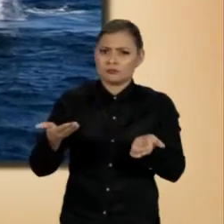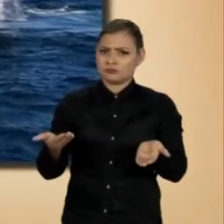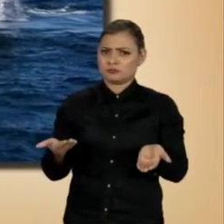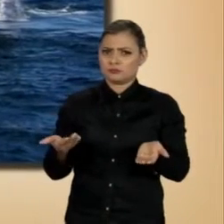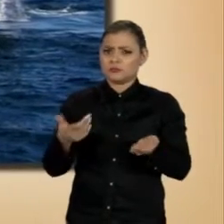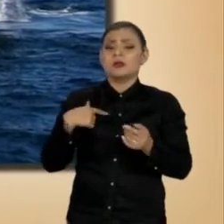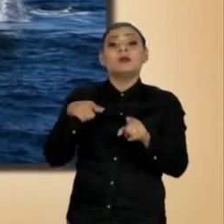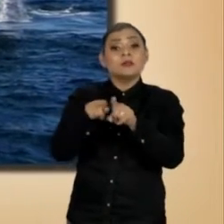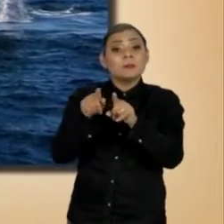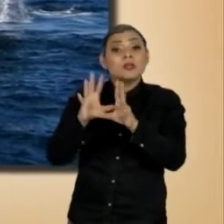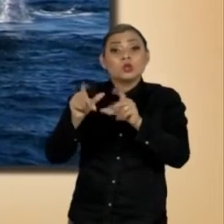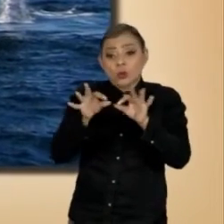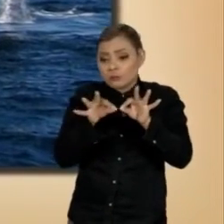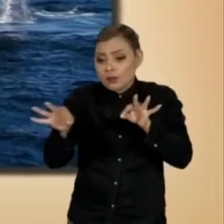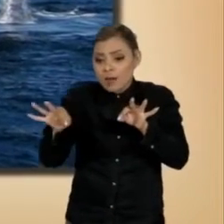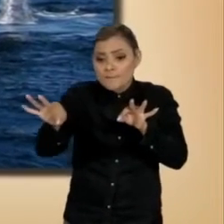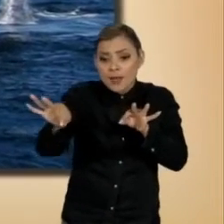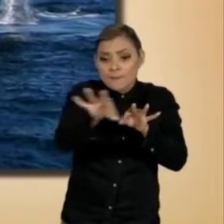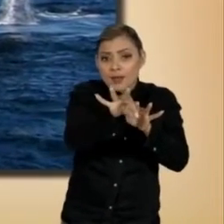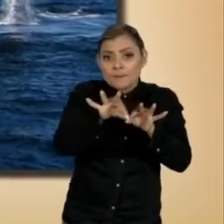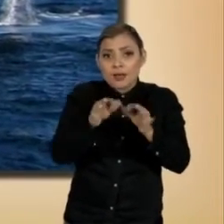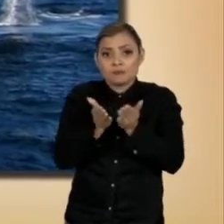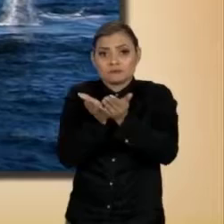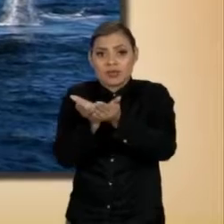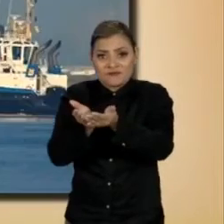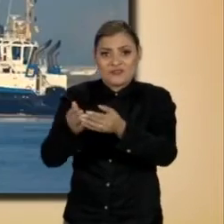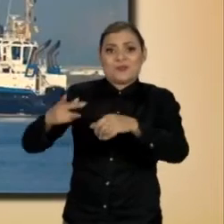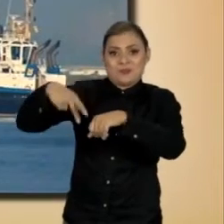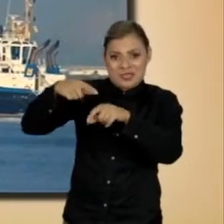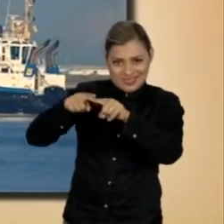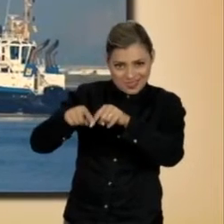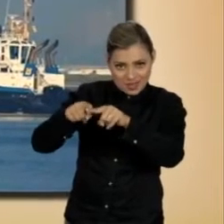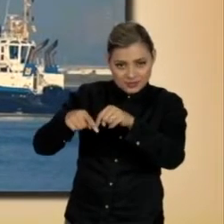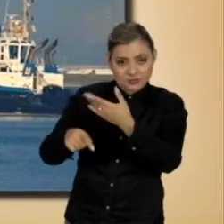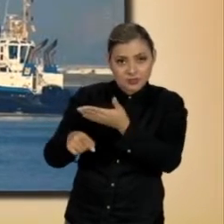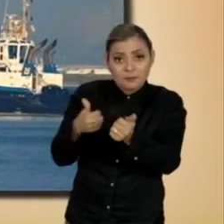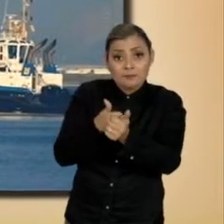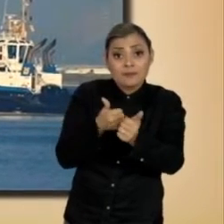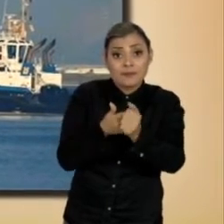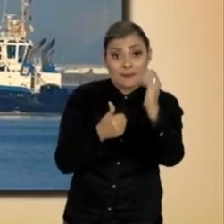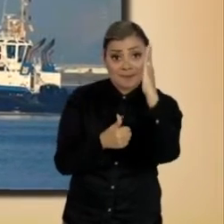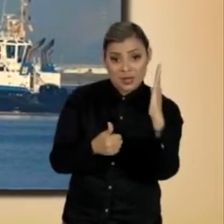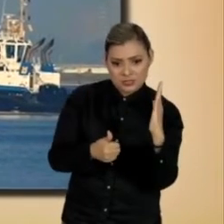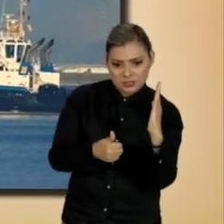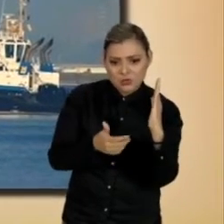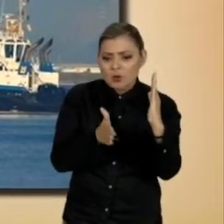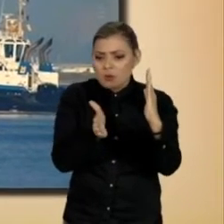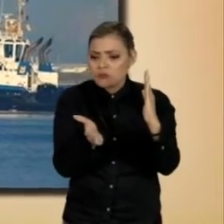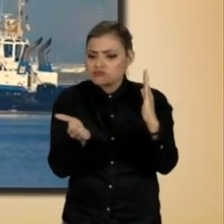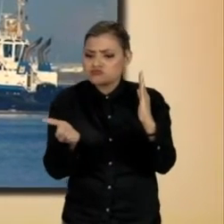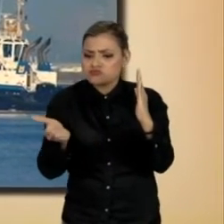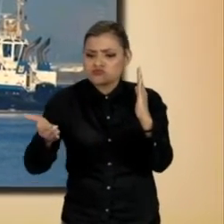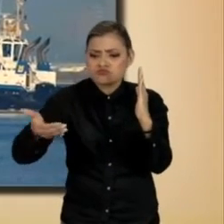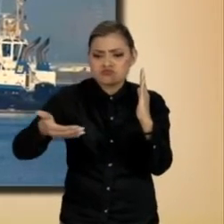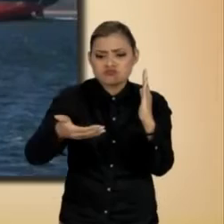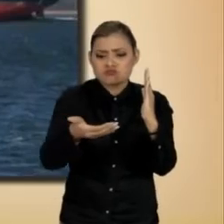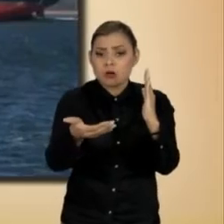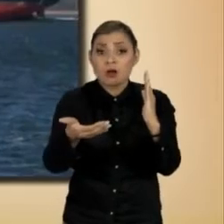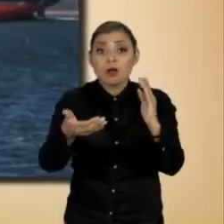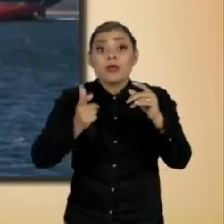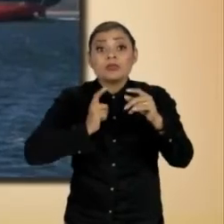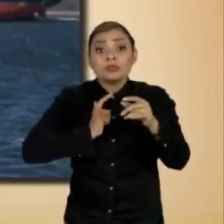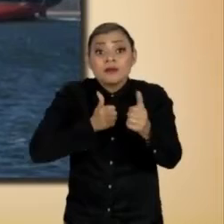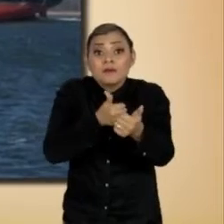rastrearam todo o itinerário do navio grego pelo litoral brasileiro e observaram que o petroleiro manteve velocidade